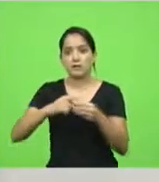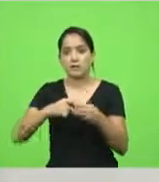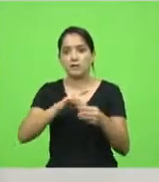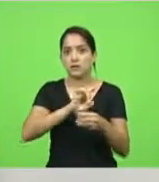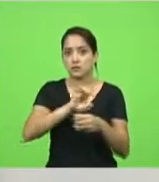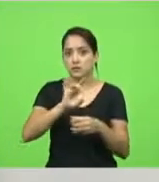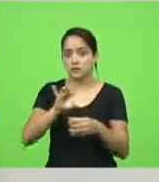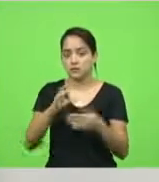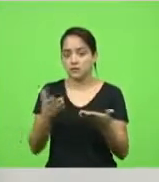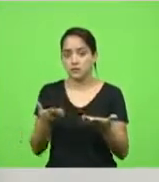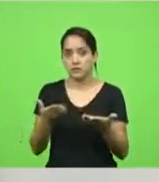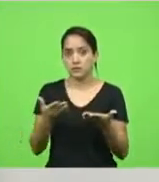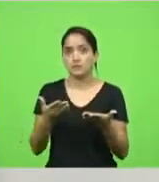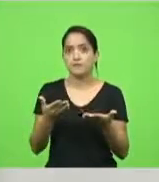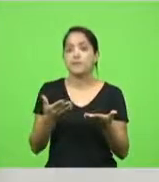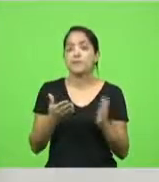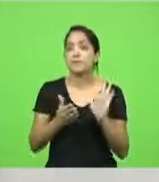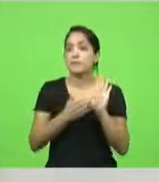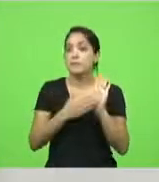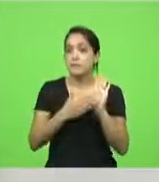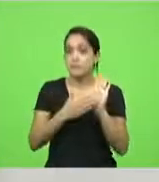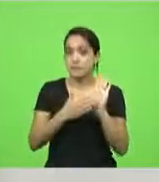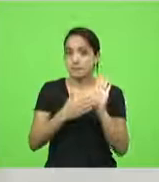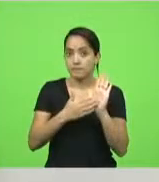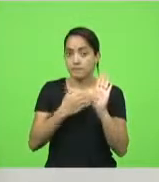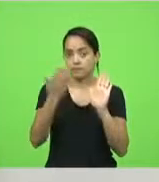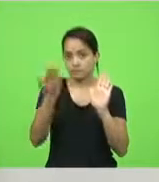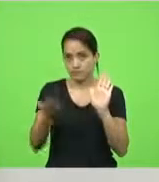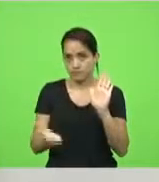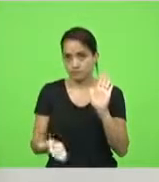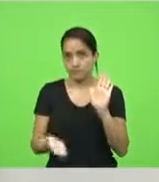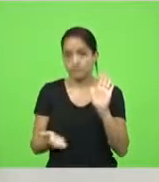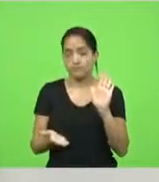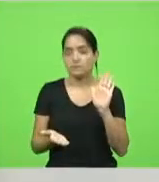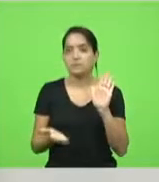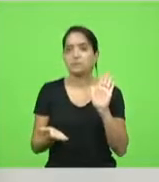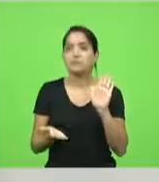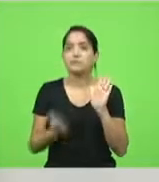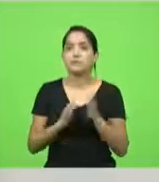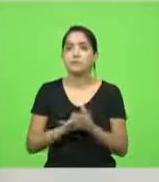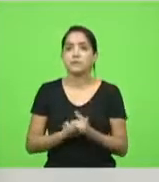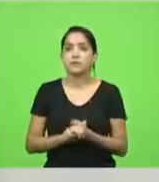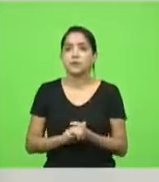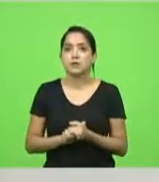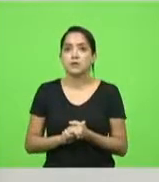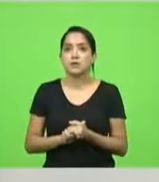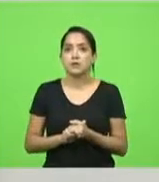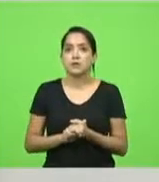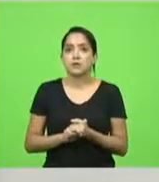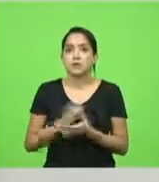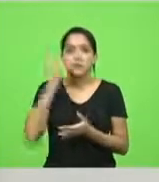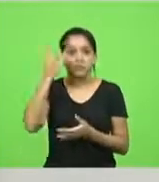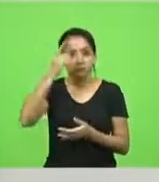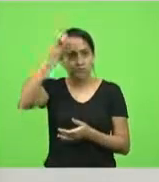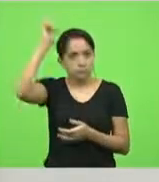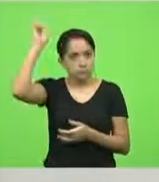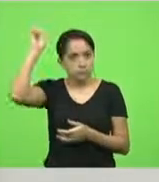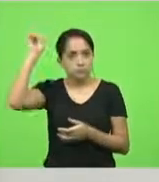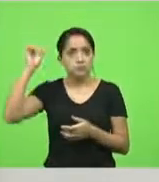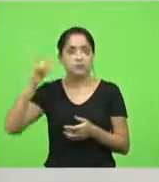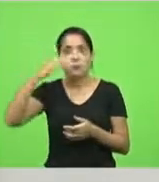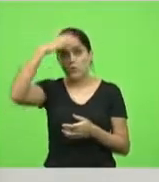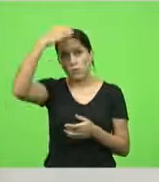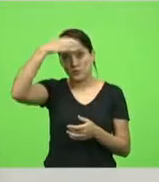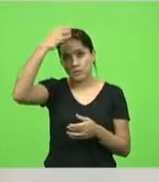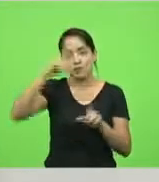sargento Lima, eu queria propor para que vossa excelência, eu acho que é o deputado Mussolini também, que